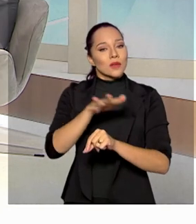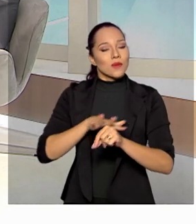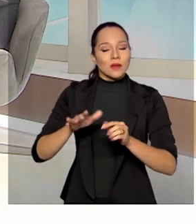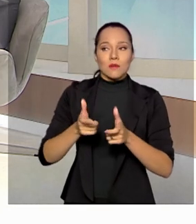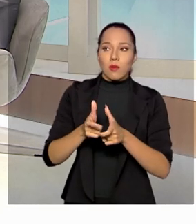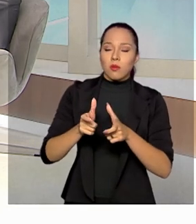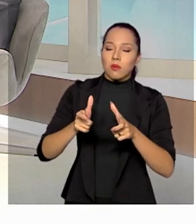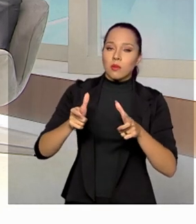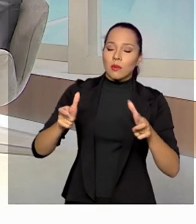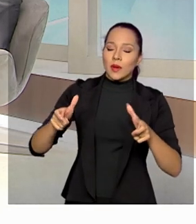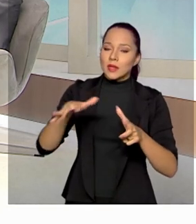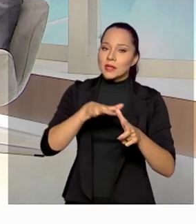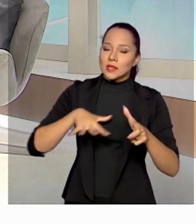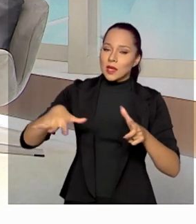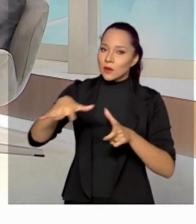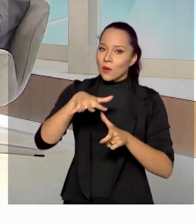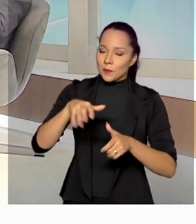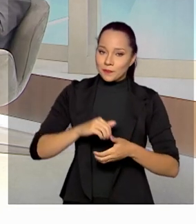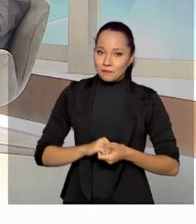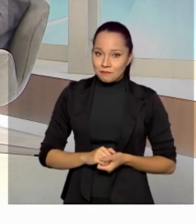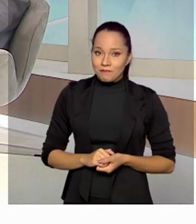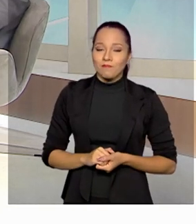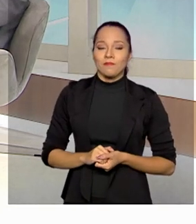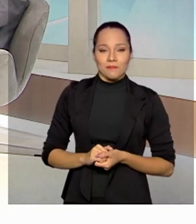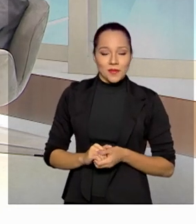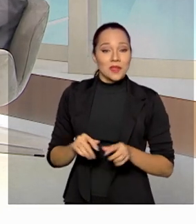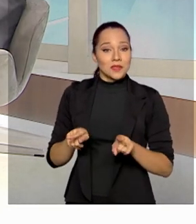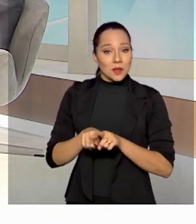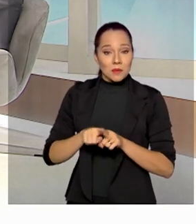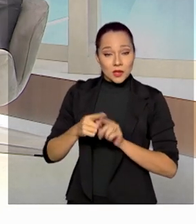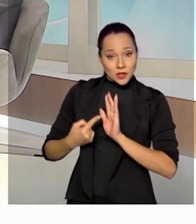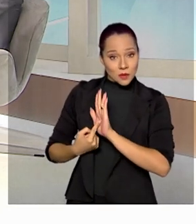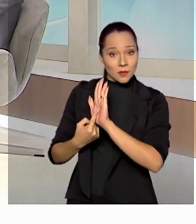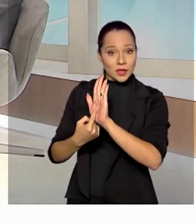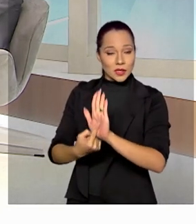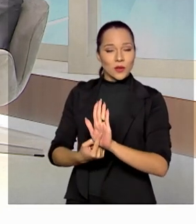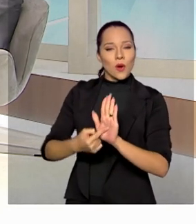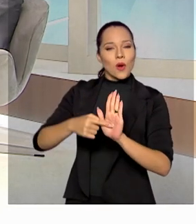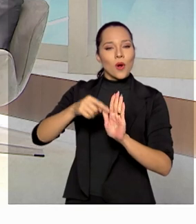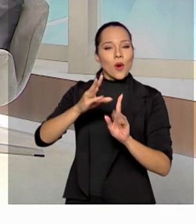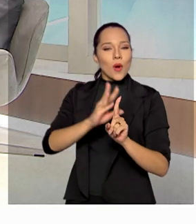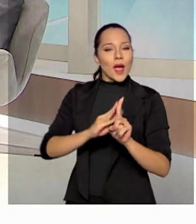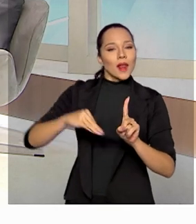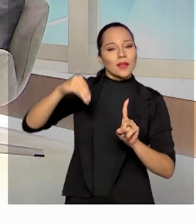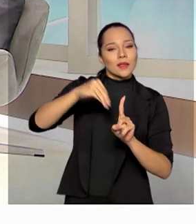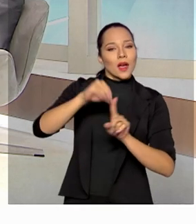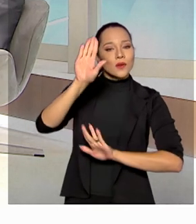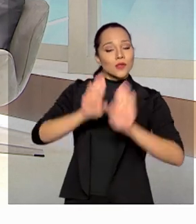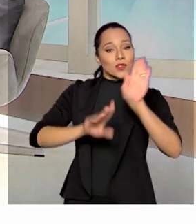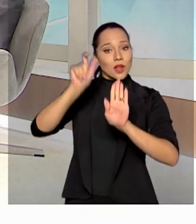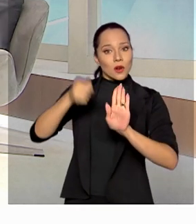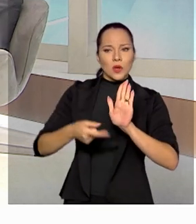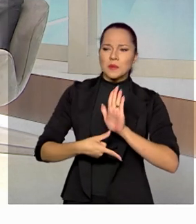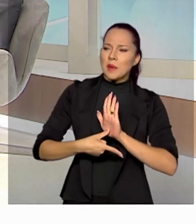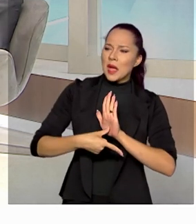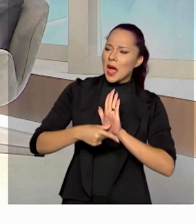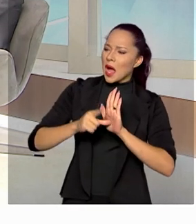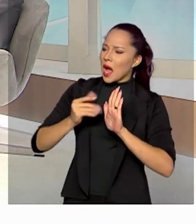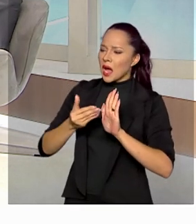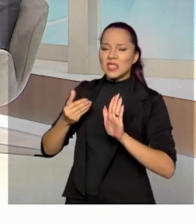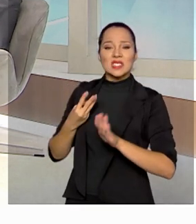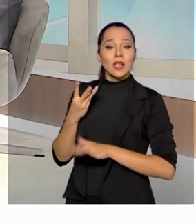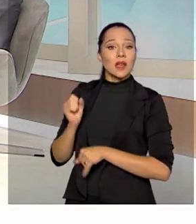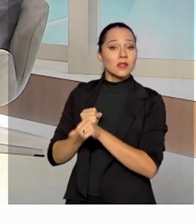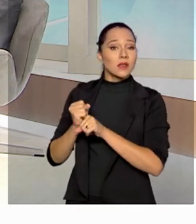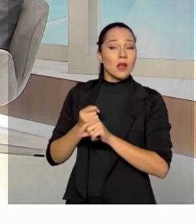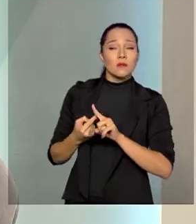expansão nesses setores. E, além disso, nós apresentamos o calendário de leilões com antecedência de três anos.